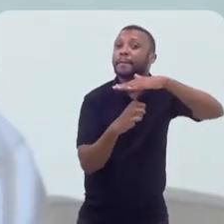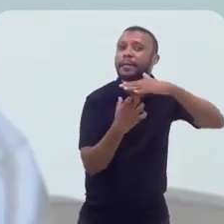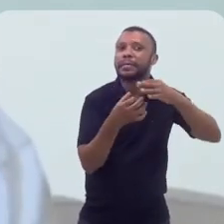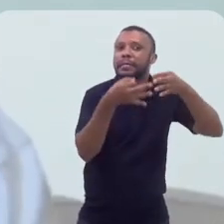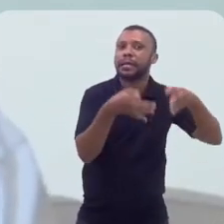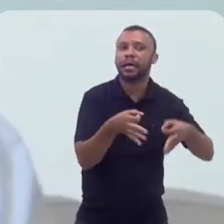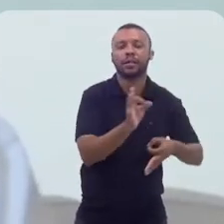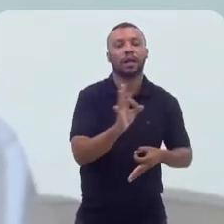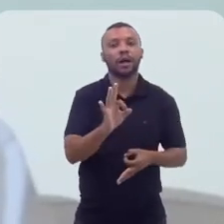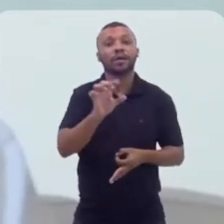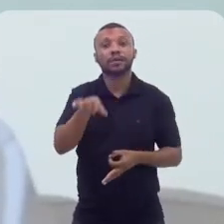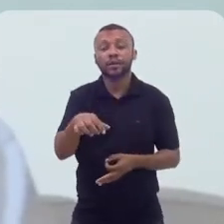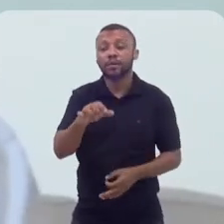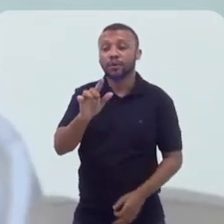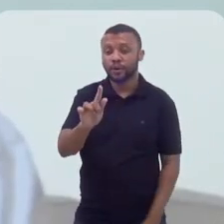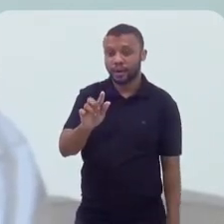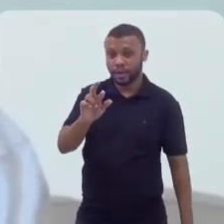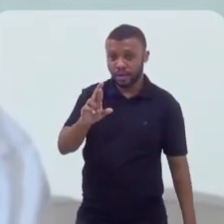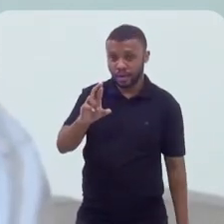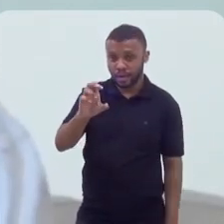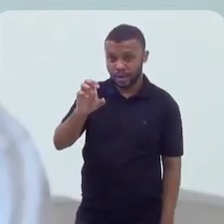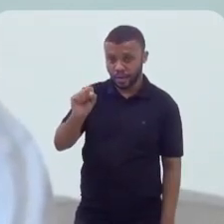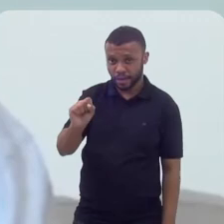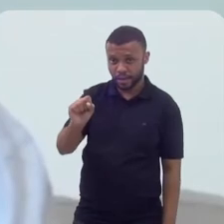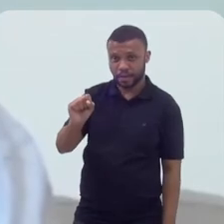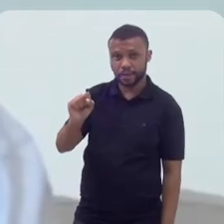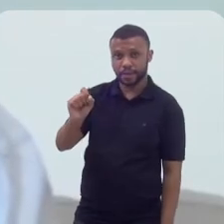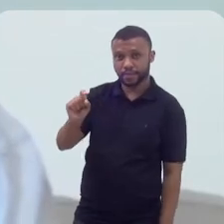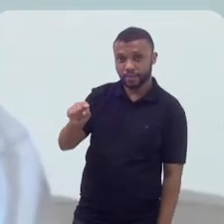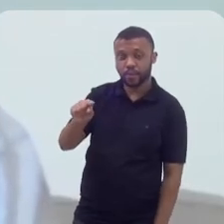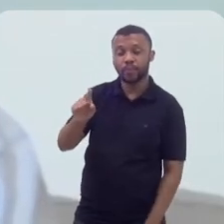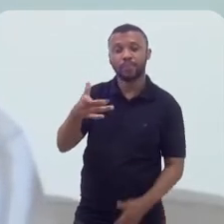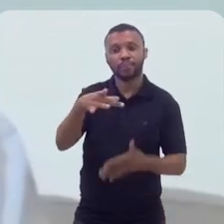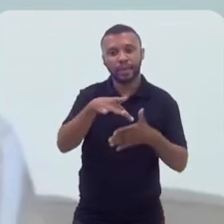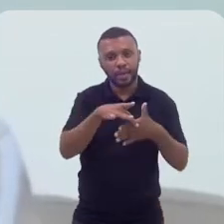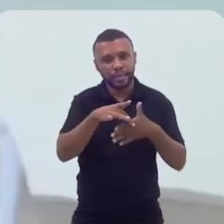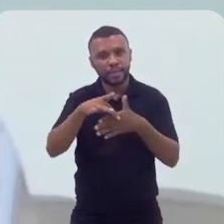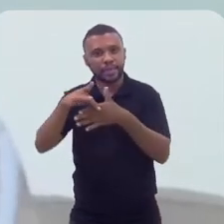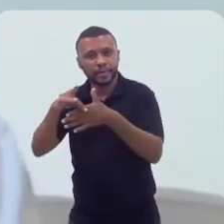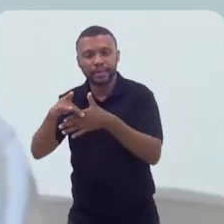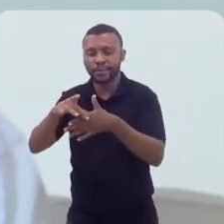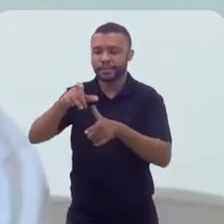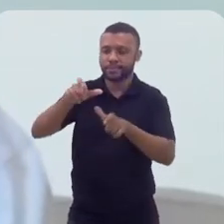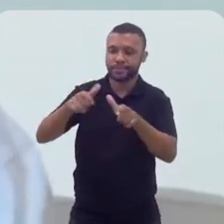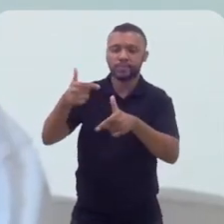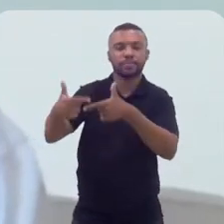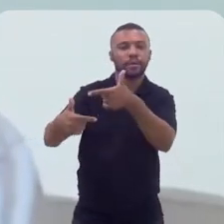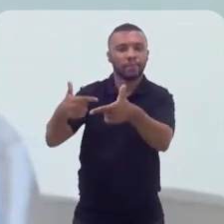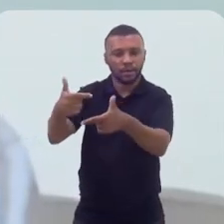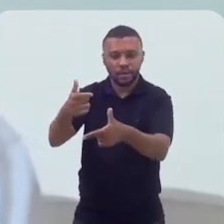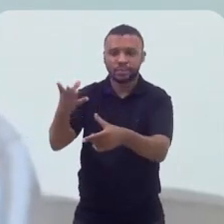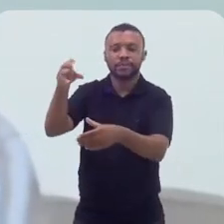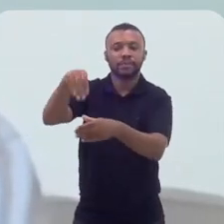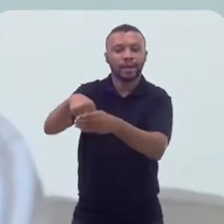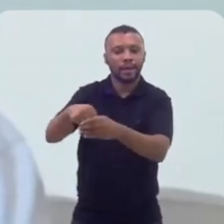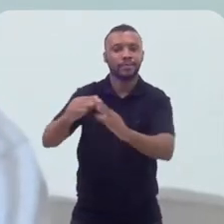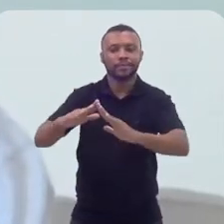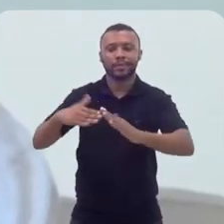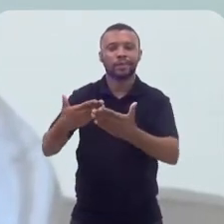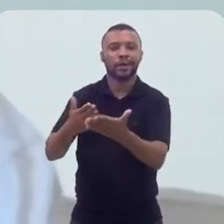seus dirigentes, todos aqueles que estão na liderança dos trabalhos imediatos,